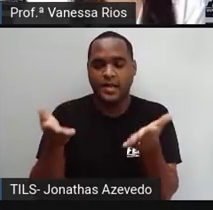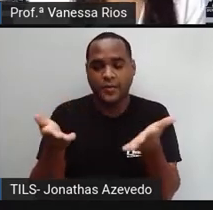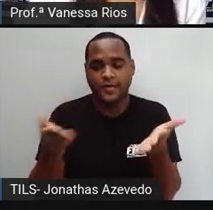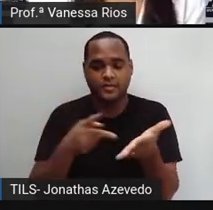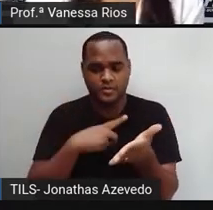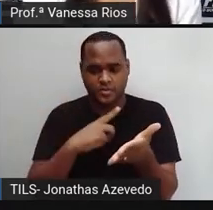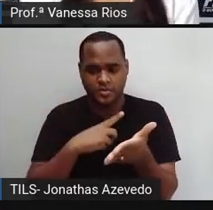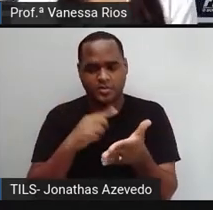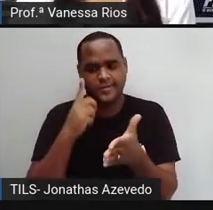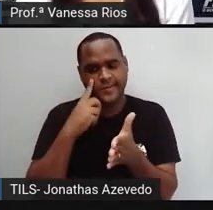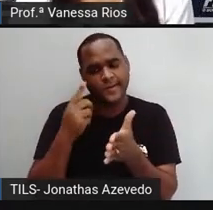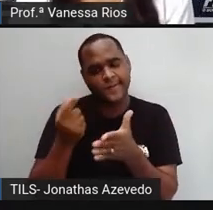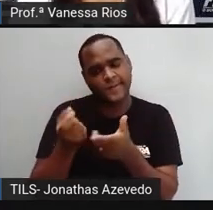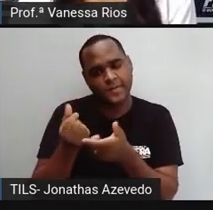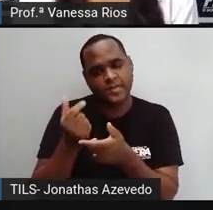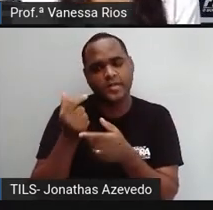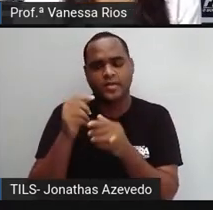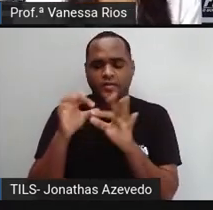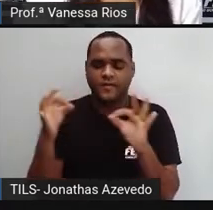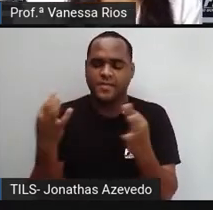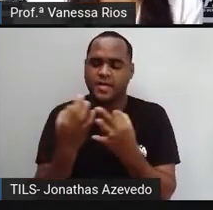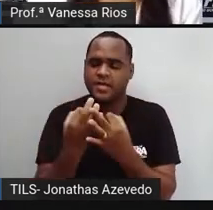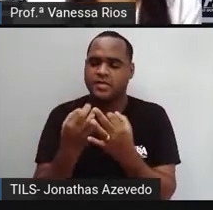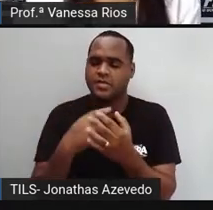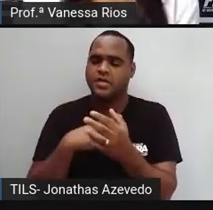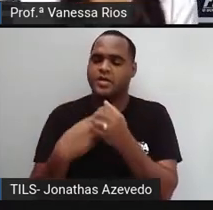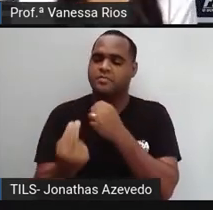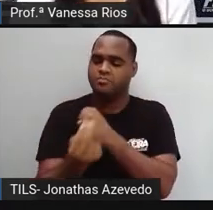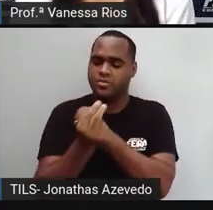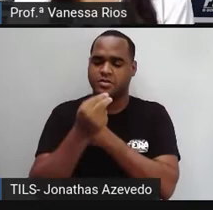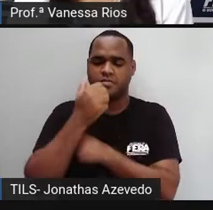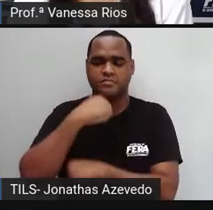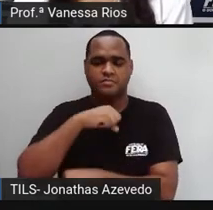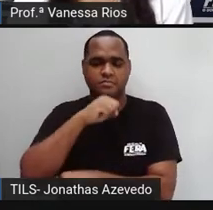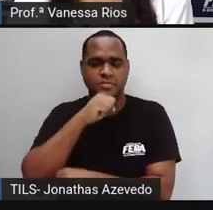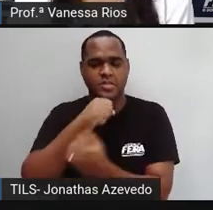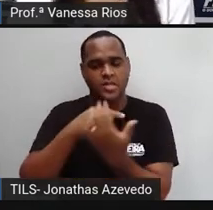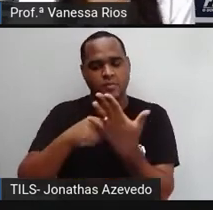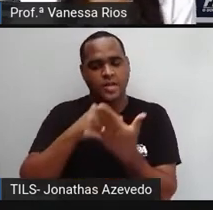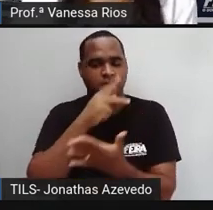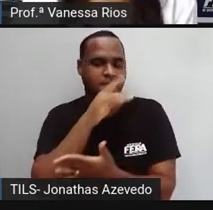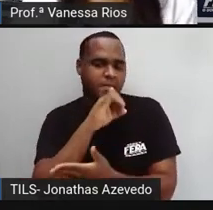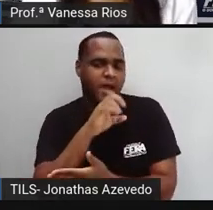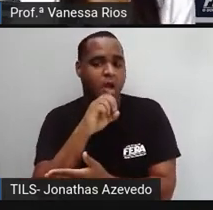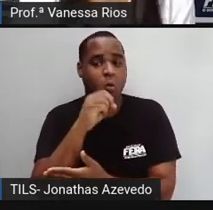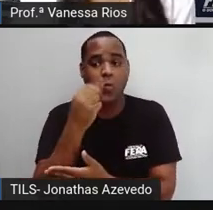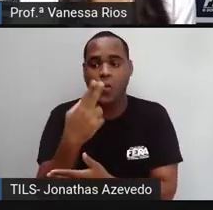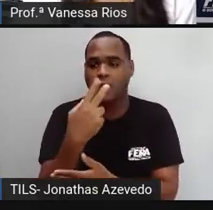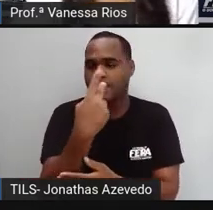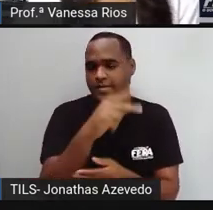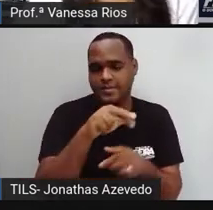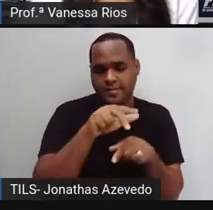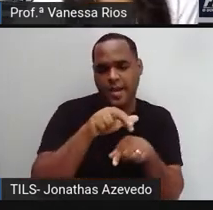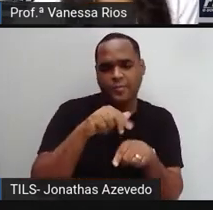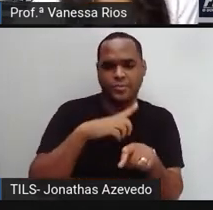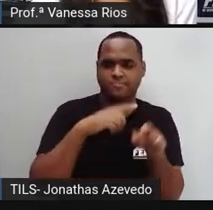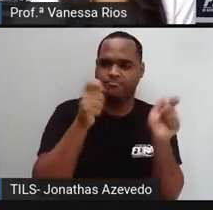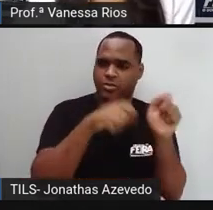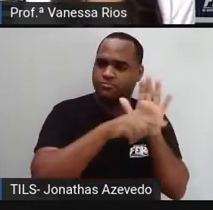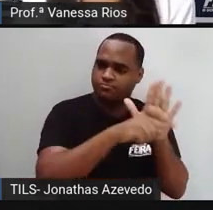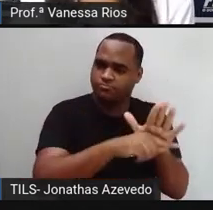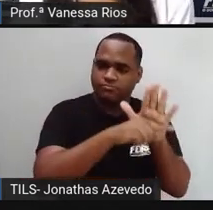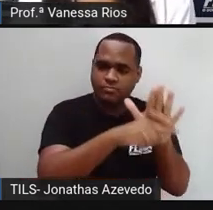renda para a gente, para a nossa família, para a nossa mãe, ajudar de repente um pai, um irmão e poder dar sua